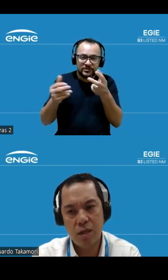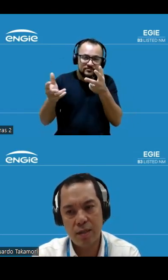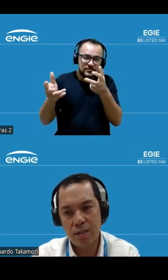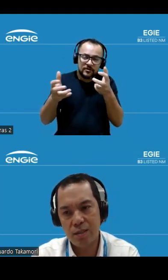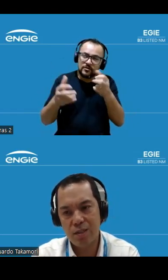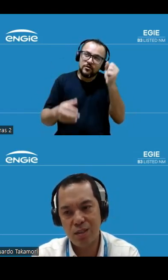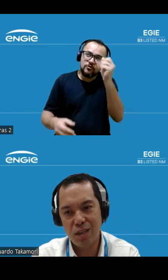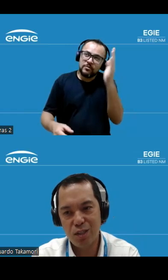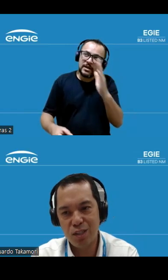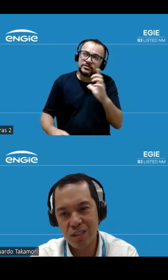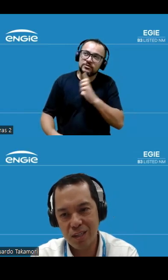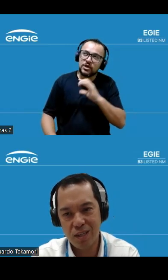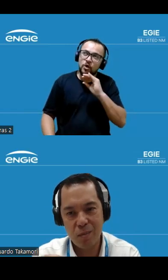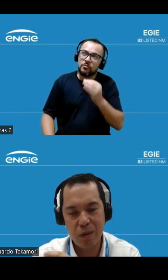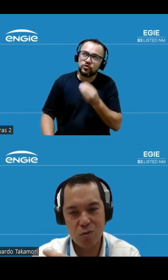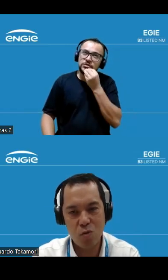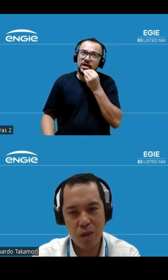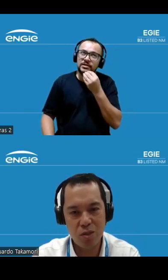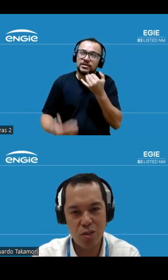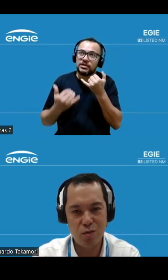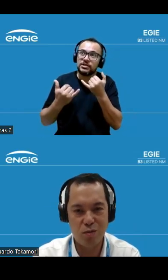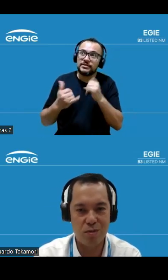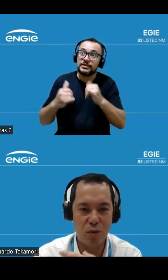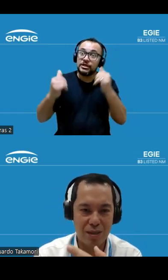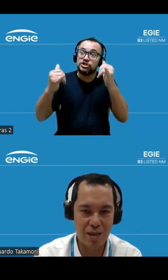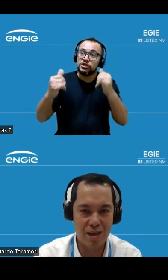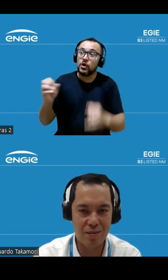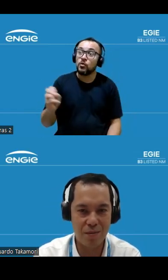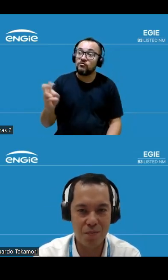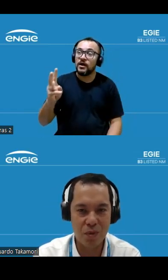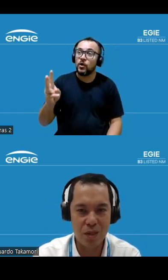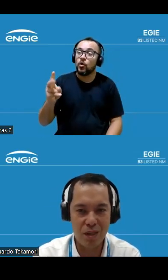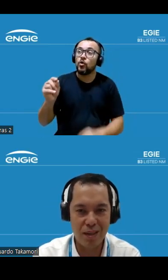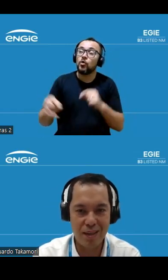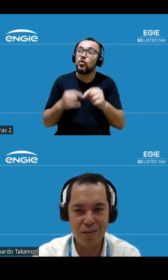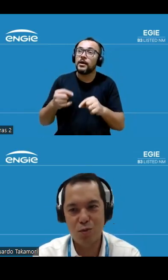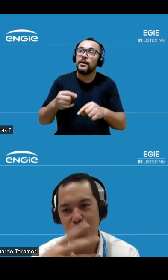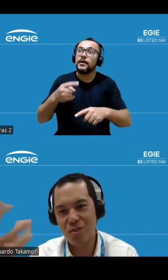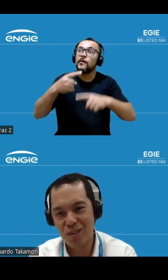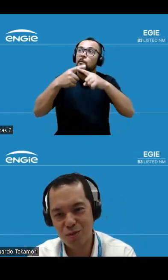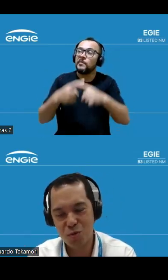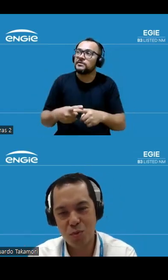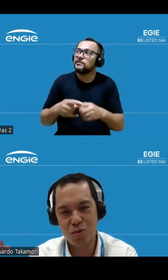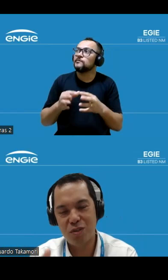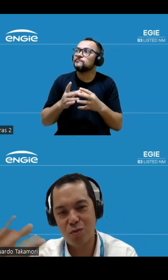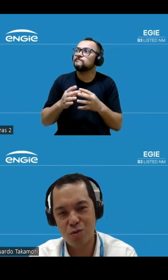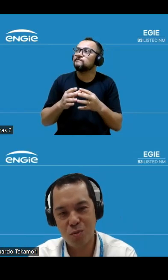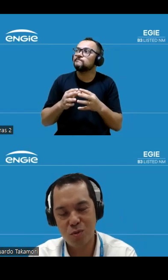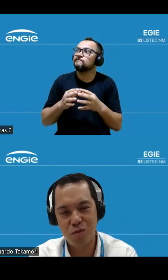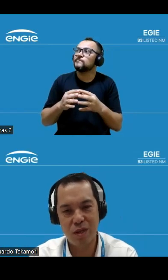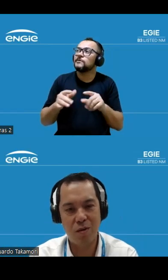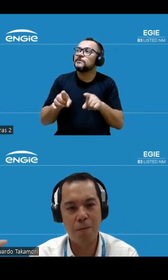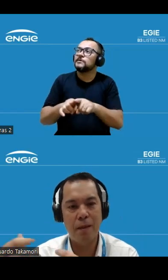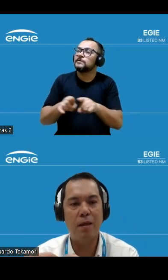oportunidade de energia a preço competitivo no atacado e tantos subsídios do ponto de vista do